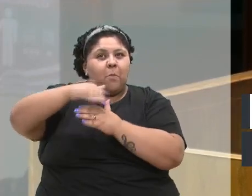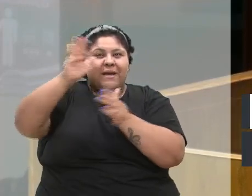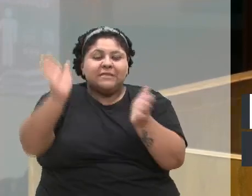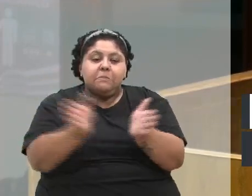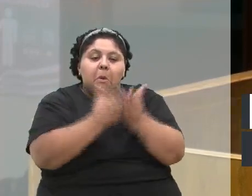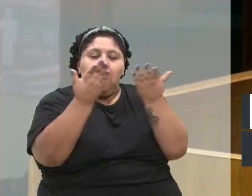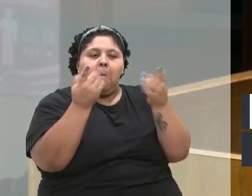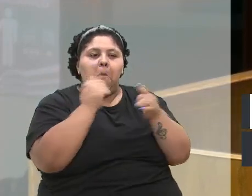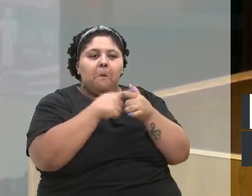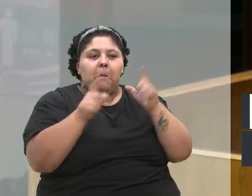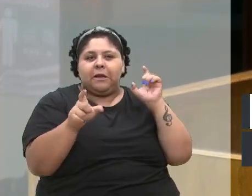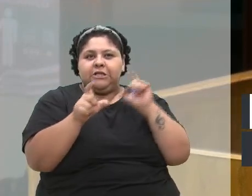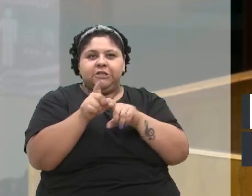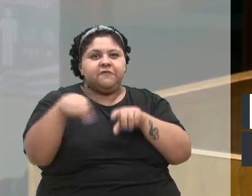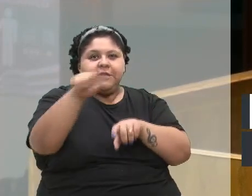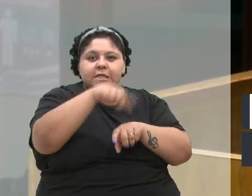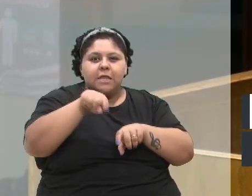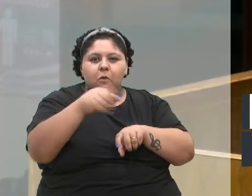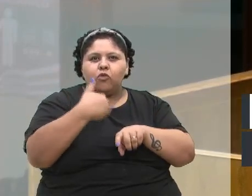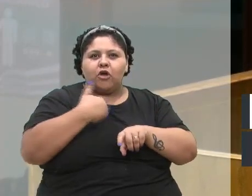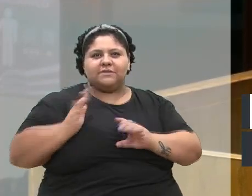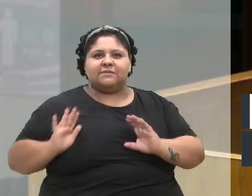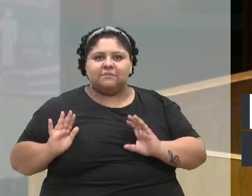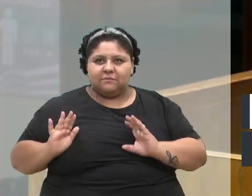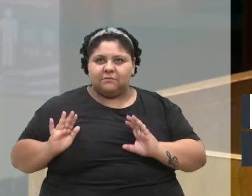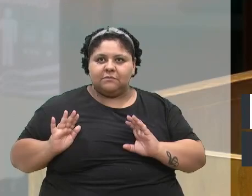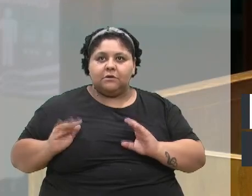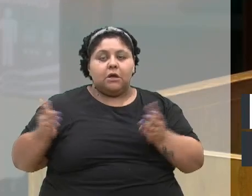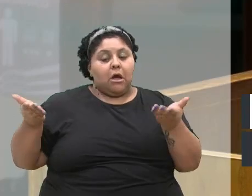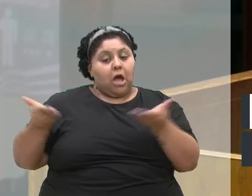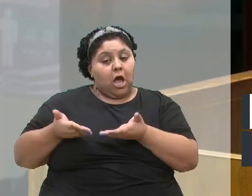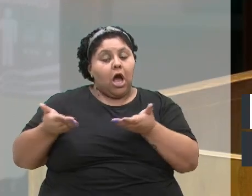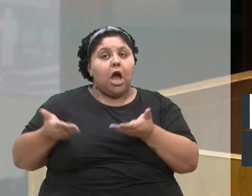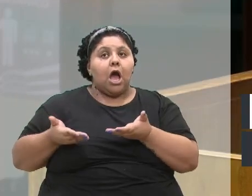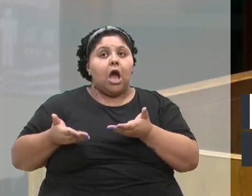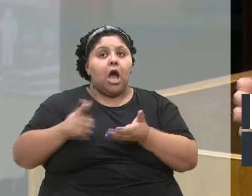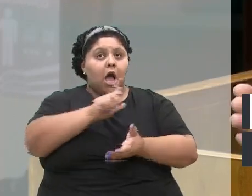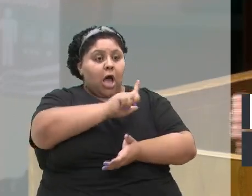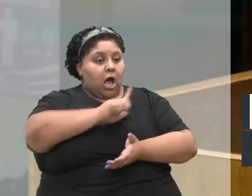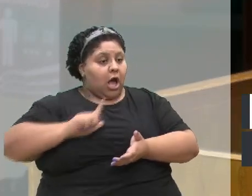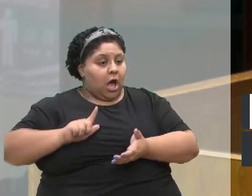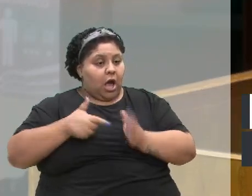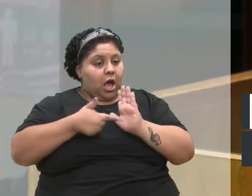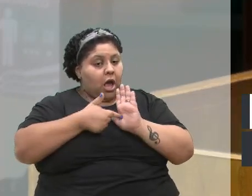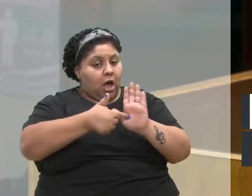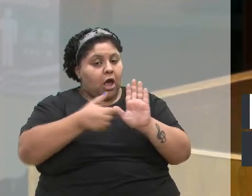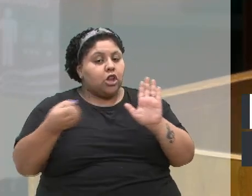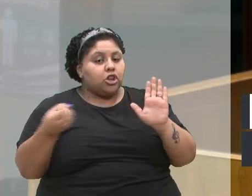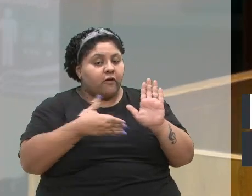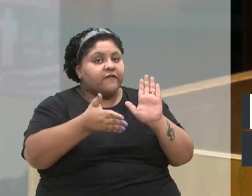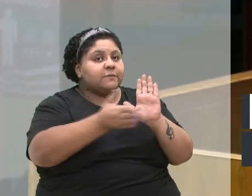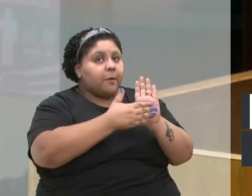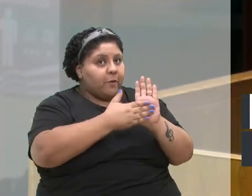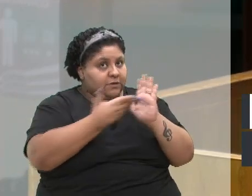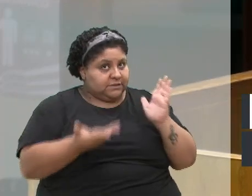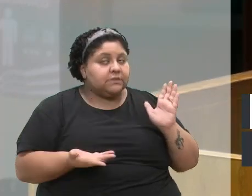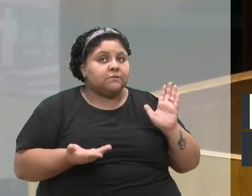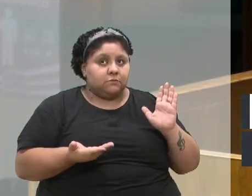causa de uma dívida que não é nossa. agora virão o governo vai apresentar novas propostas.